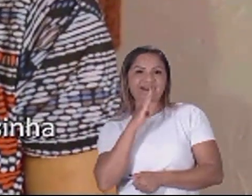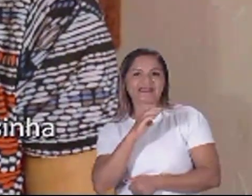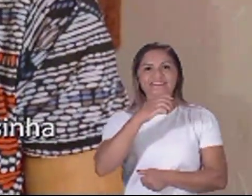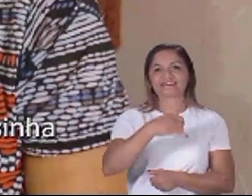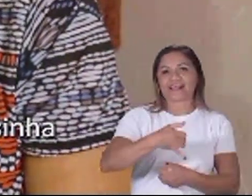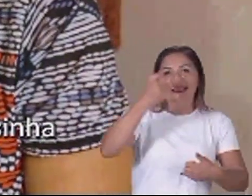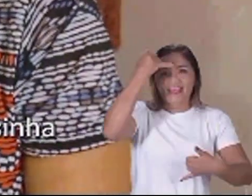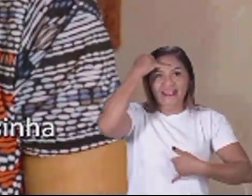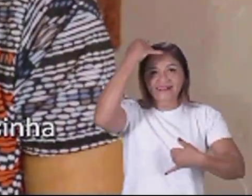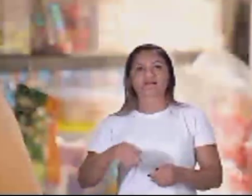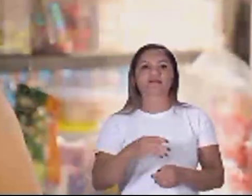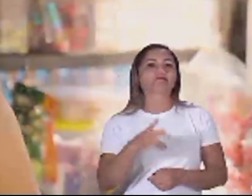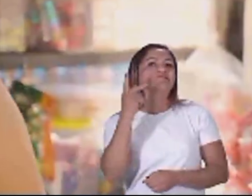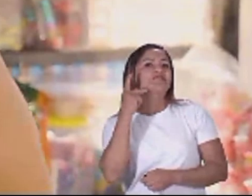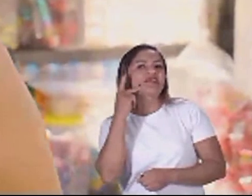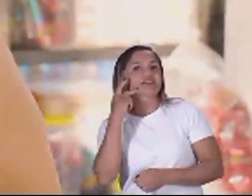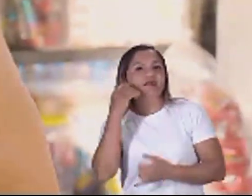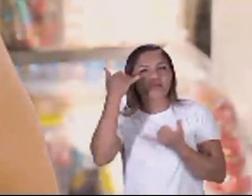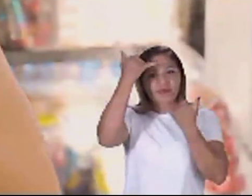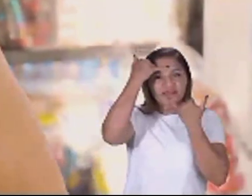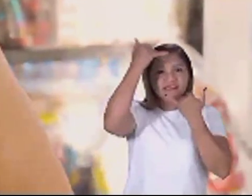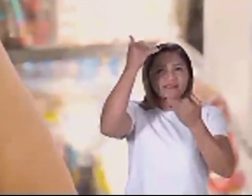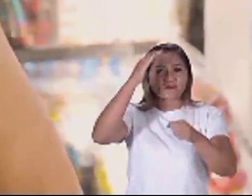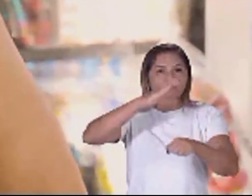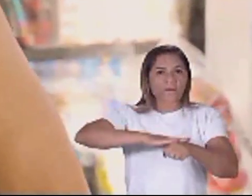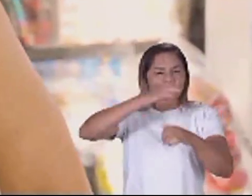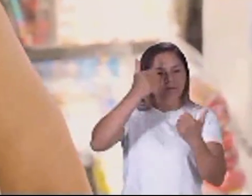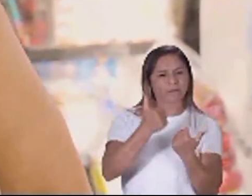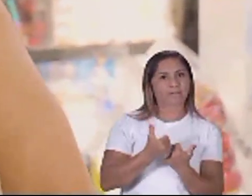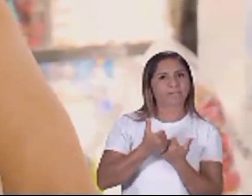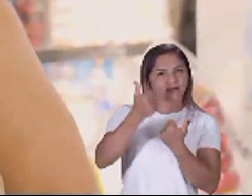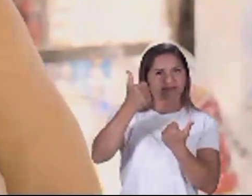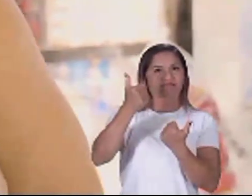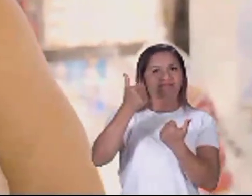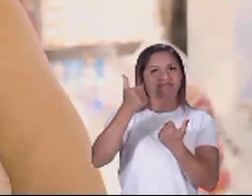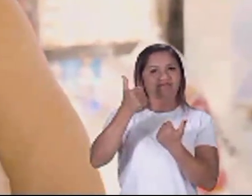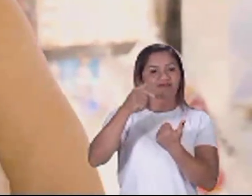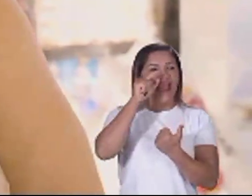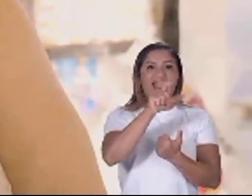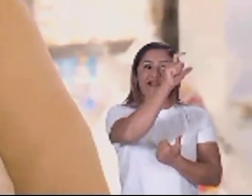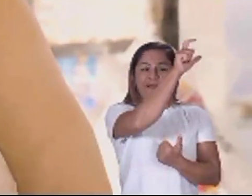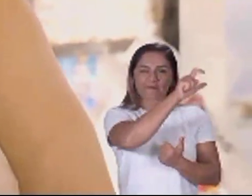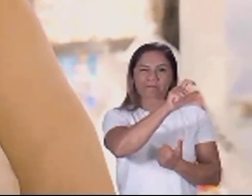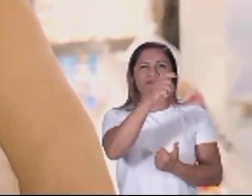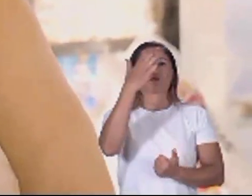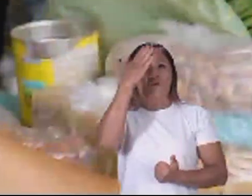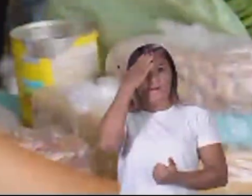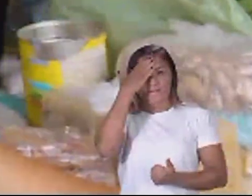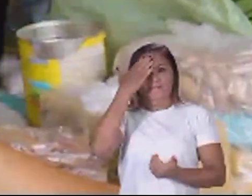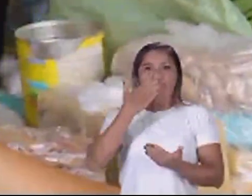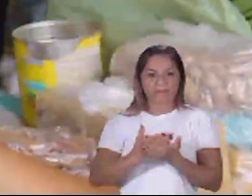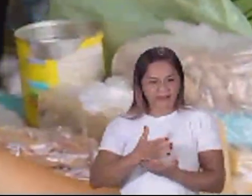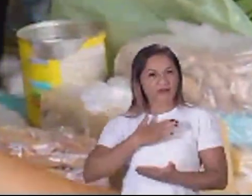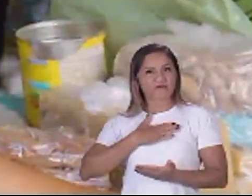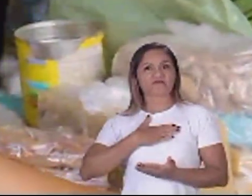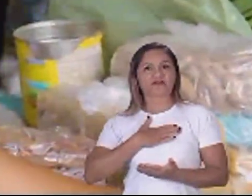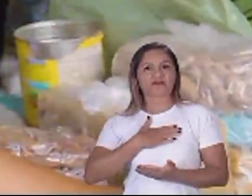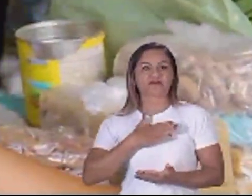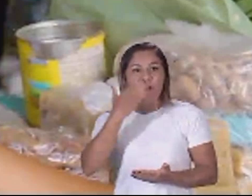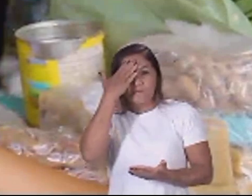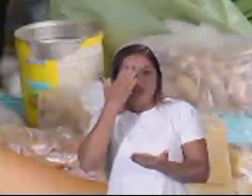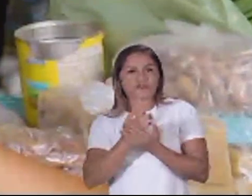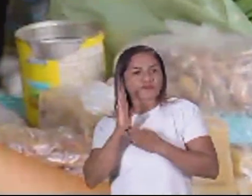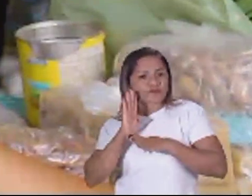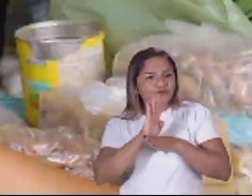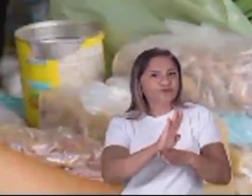alguma mereda essa economia que vai ter né vai aumentar mais nos comércios é bom né esse cara que tem seu